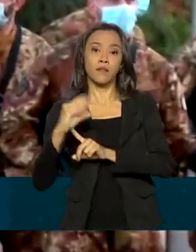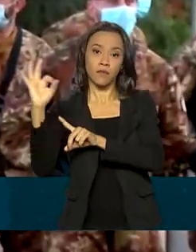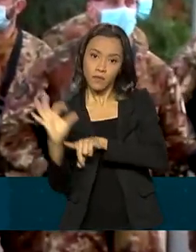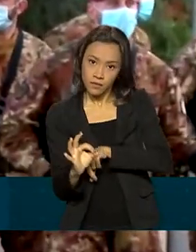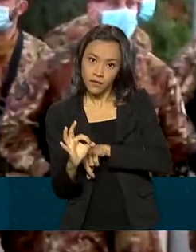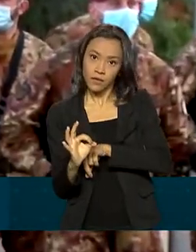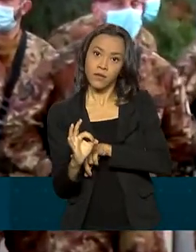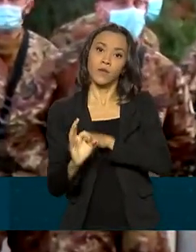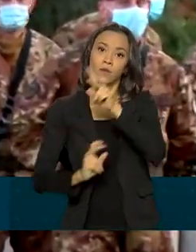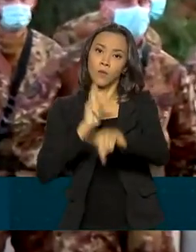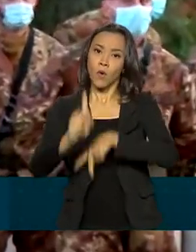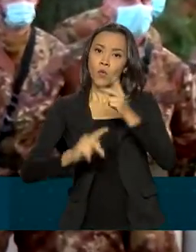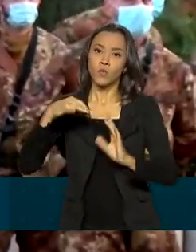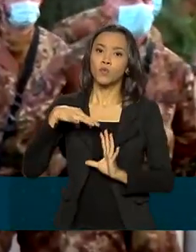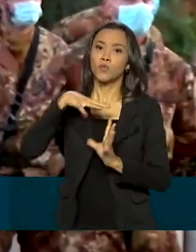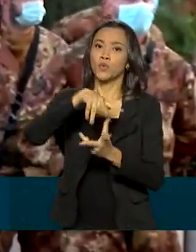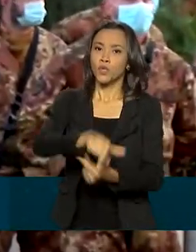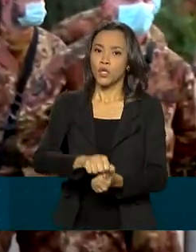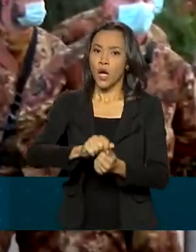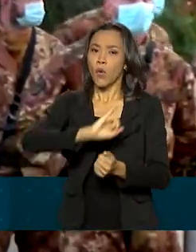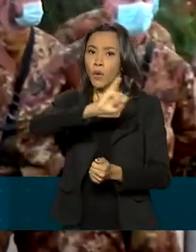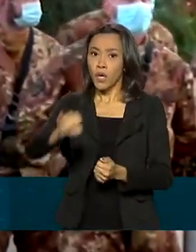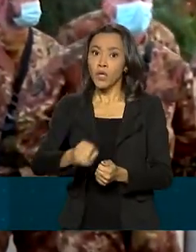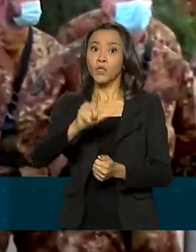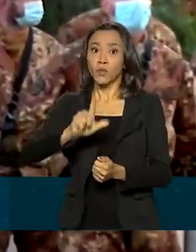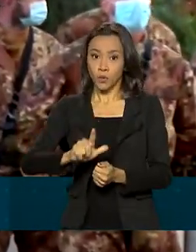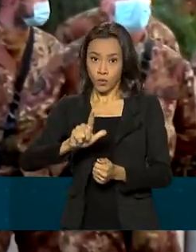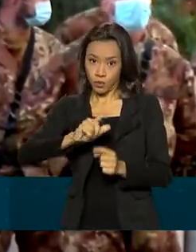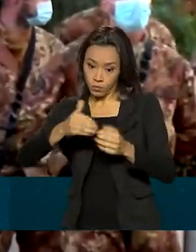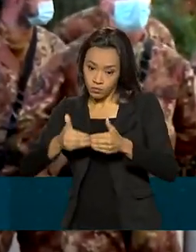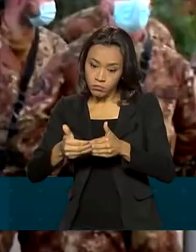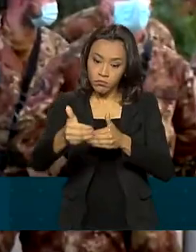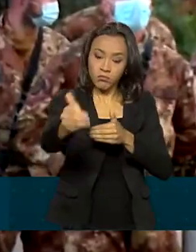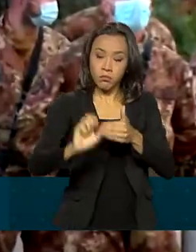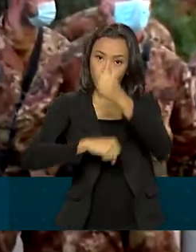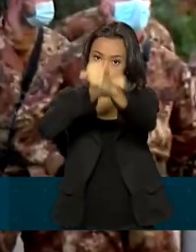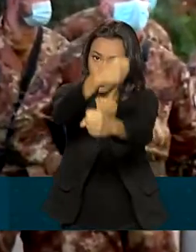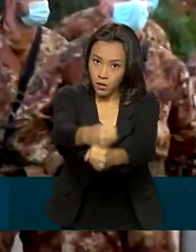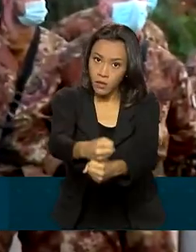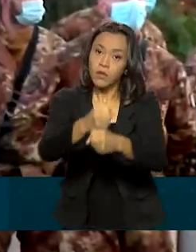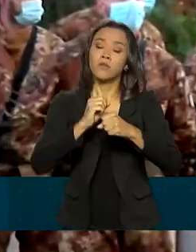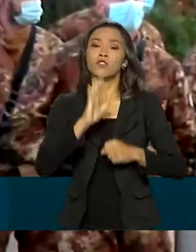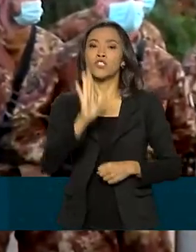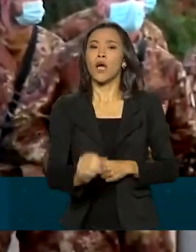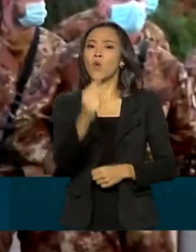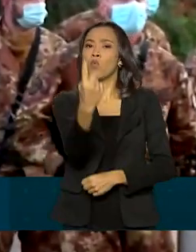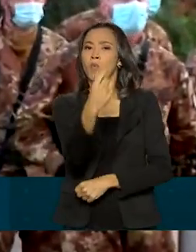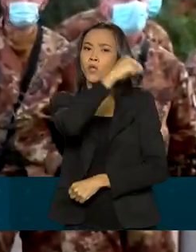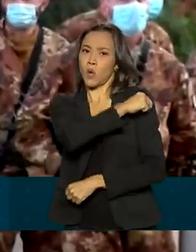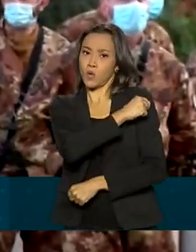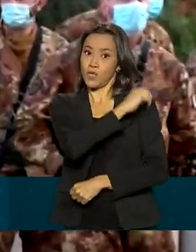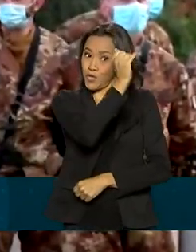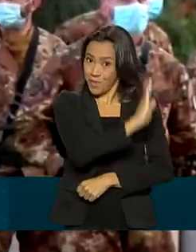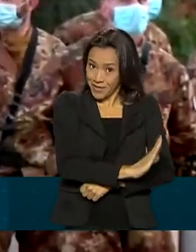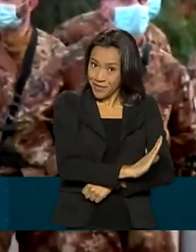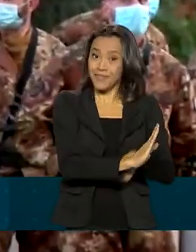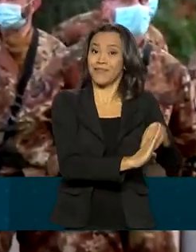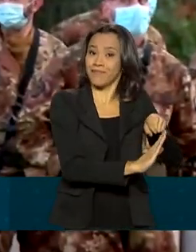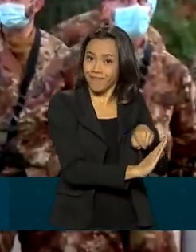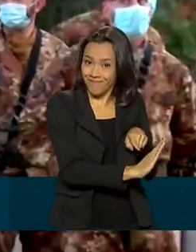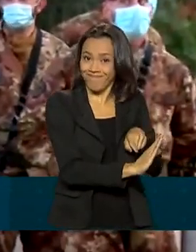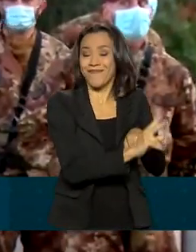mundial, em julho do ano que vem, vacinado ao menos com uma dose. E o Brasil é protagonista